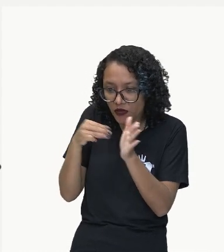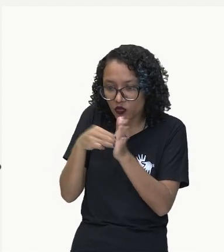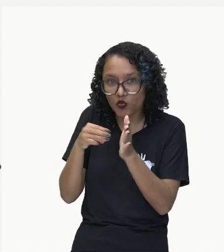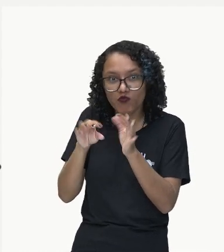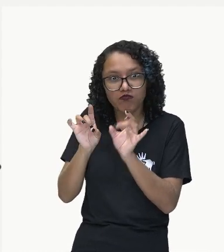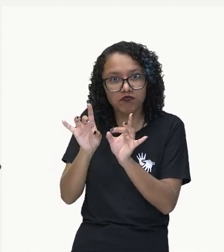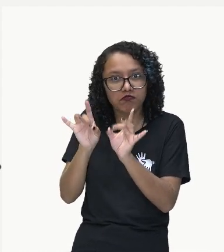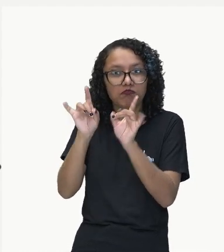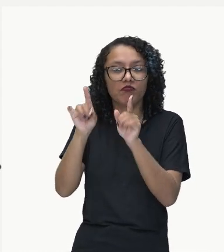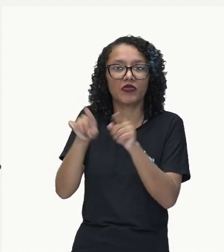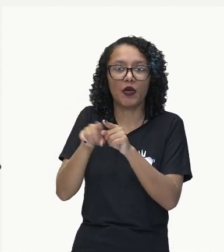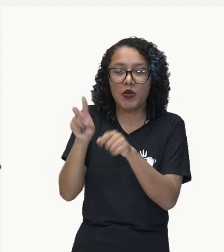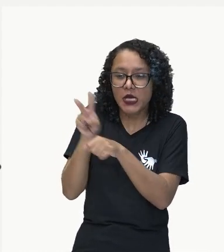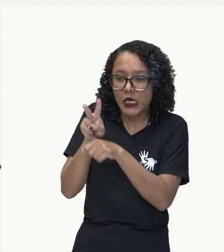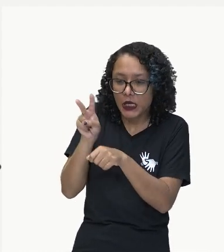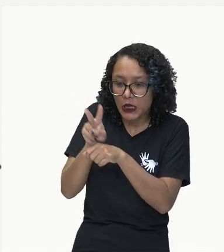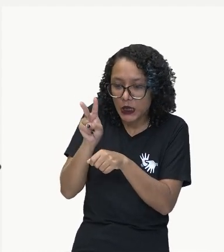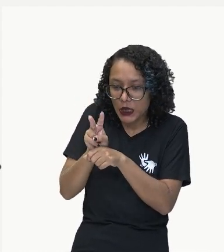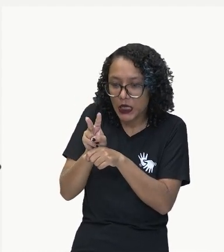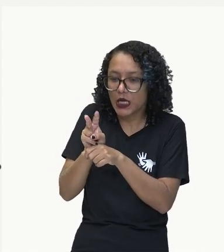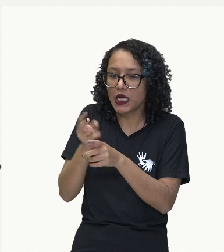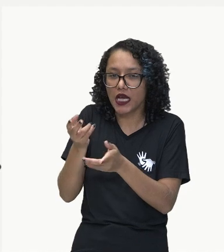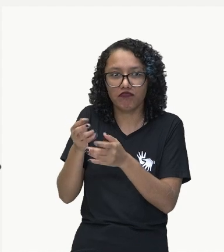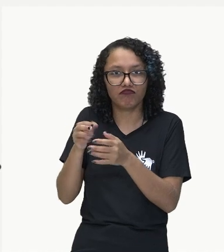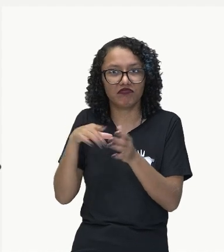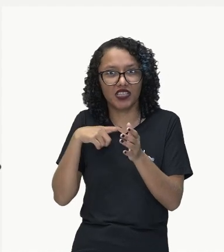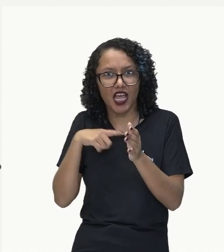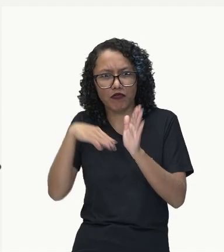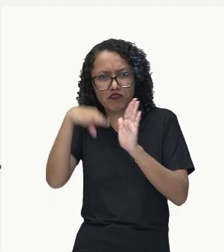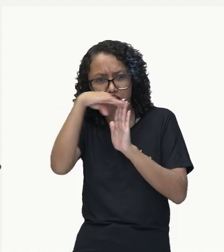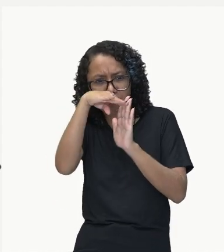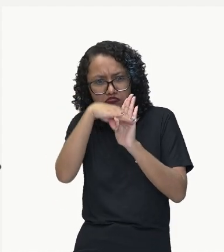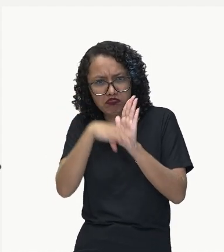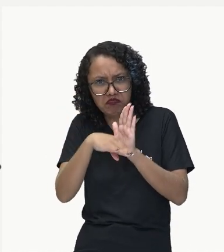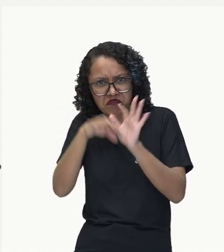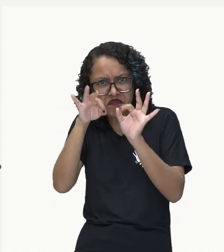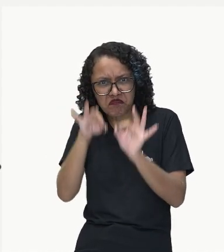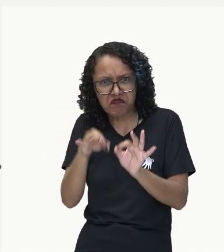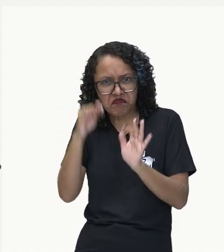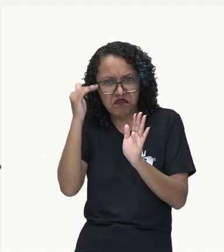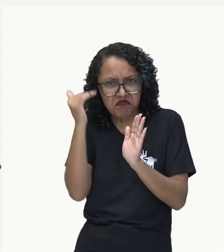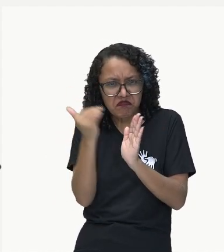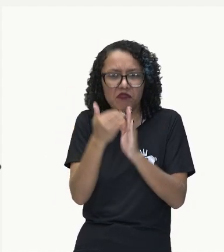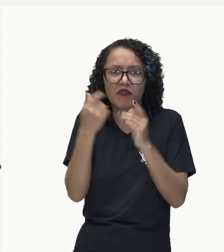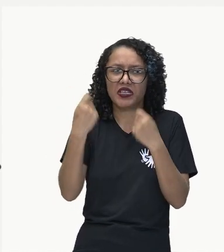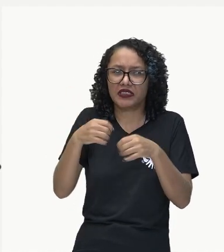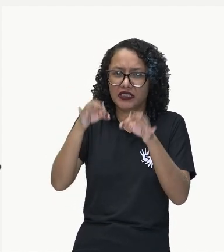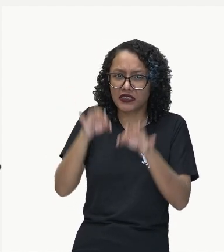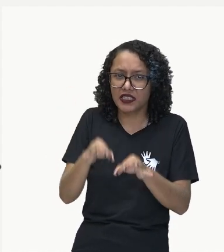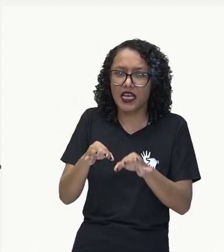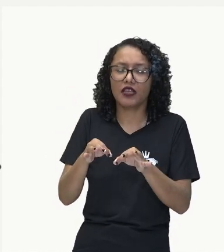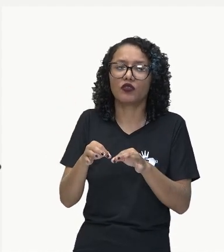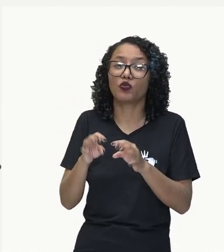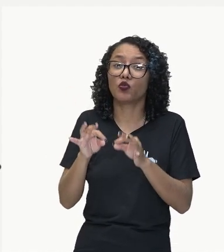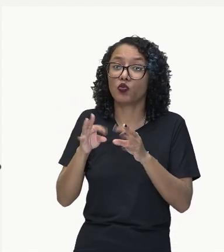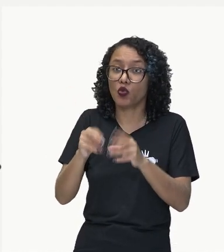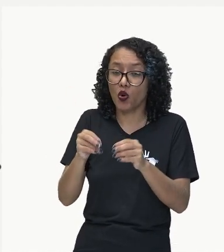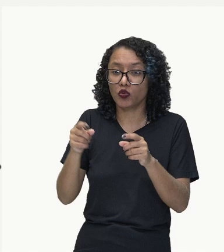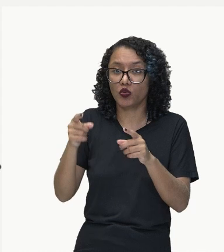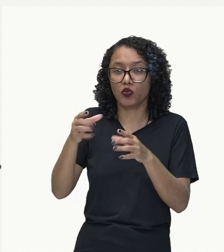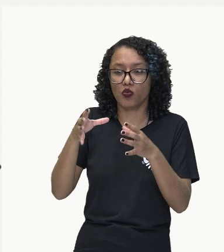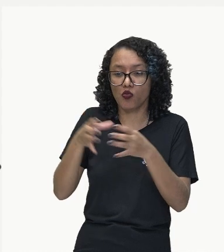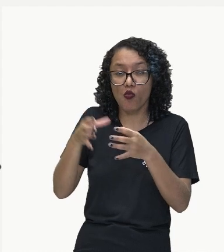e procriado com rigorosas diretrizes. Todo gado, o aguil, produzido no Japão, vai ter um documento